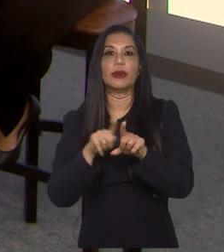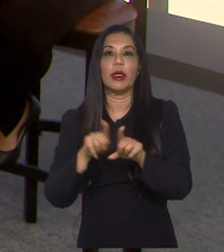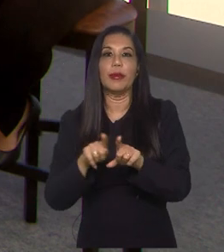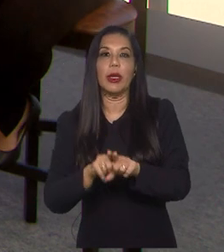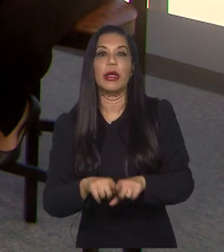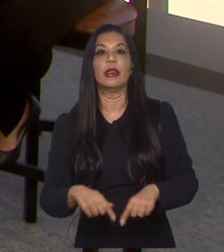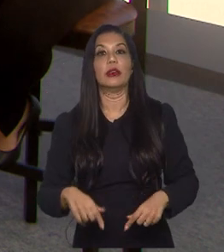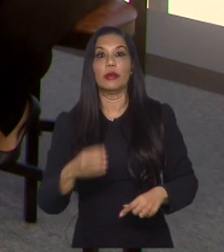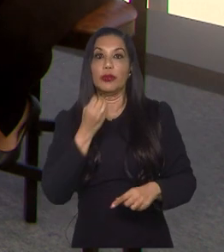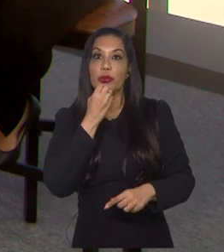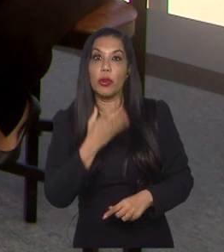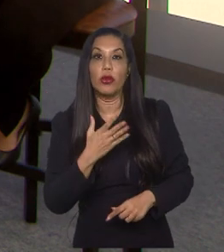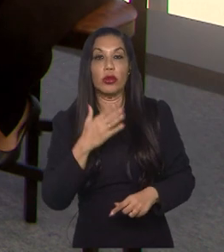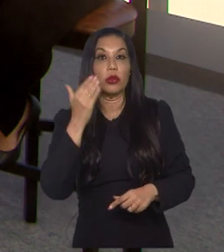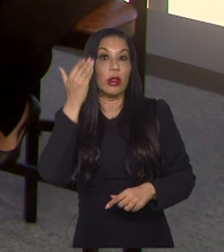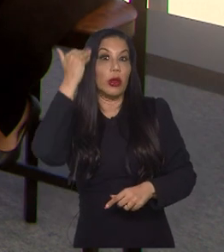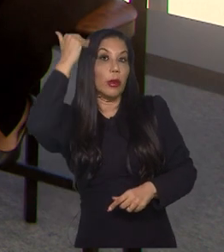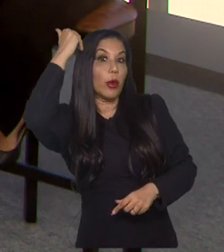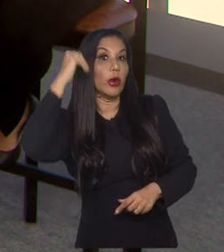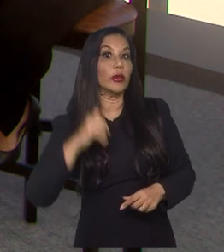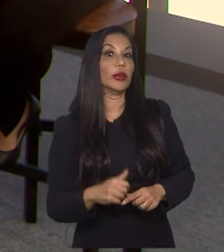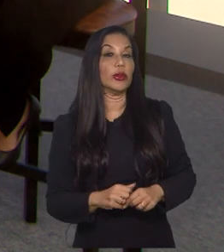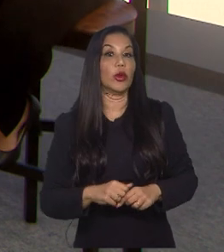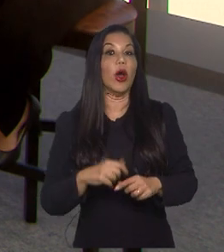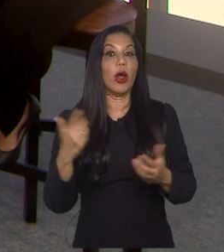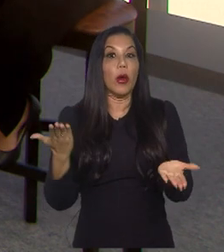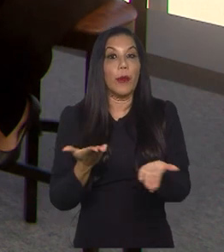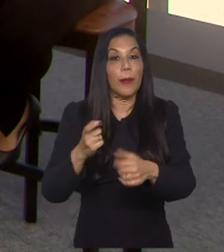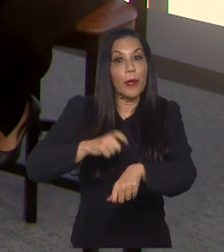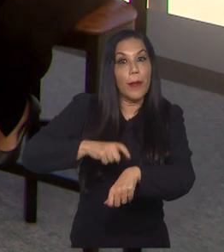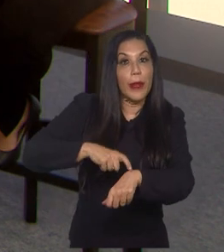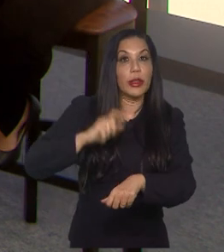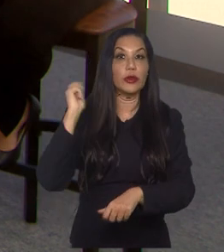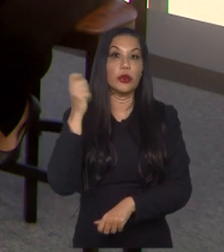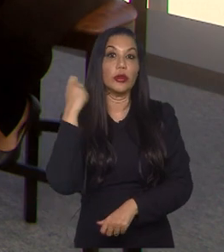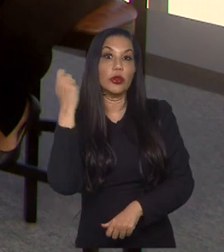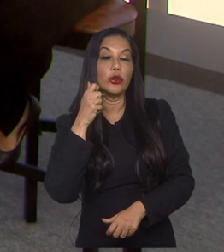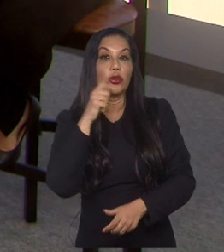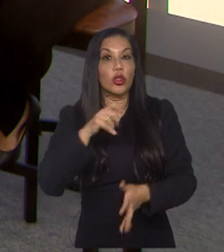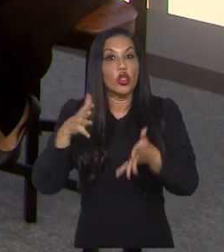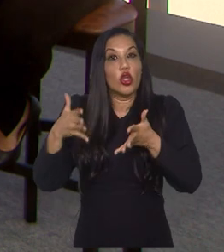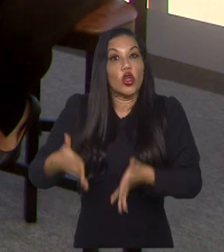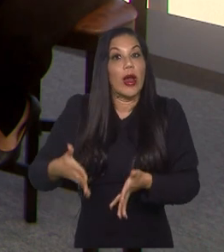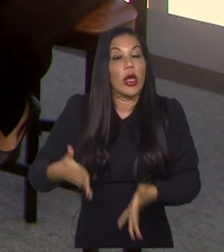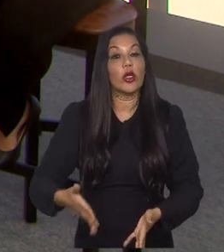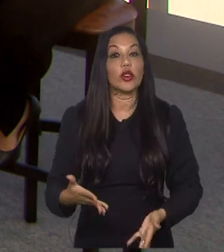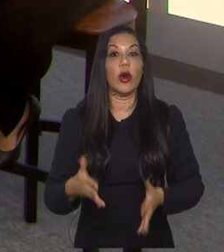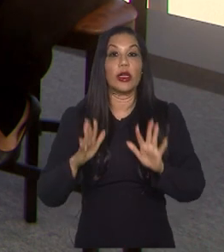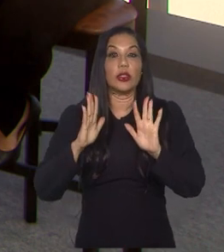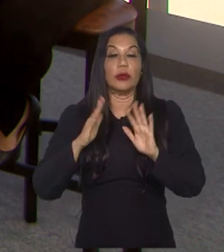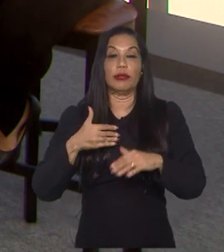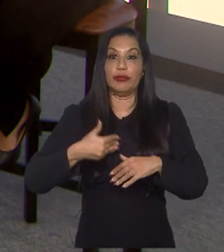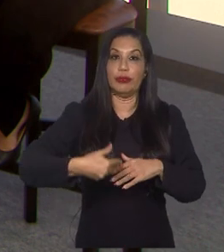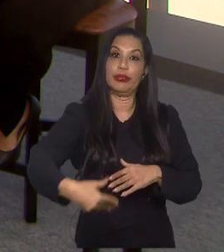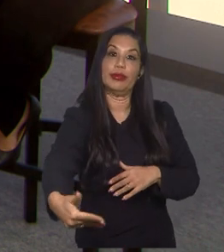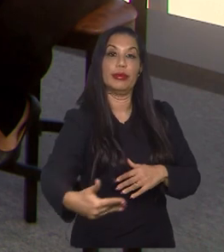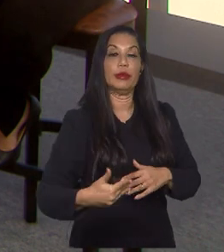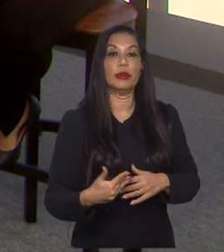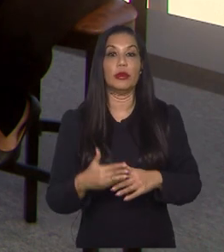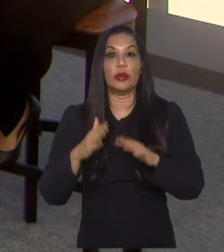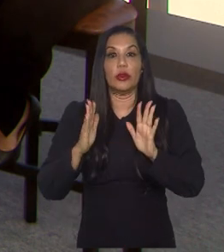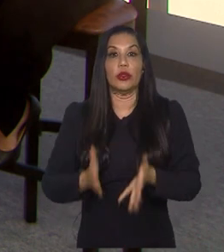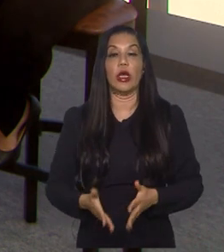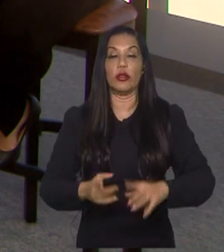bons nomes chegando nesse momento da seleção, jogadoras que já vão aí para as próximas